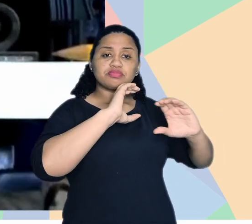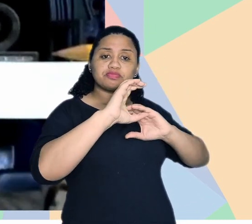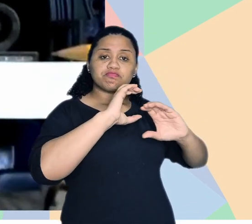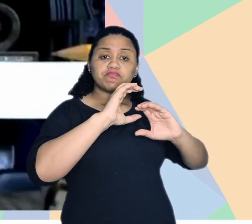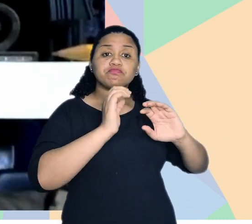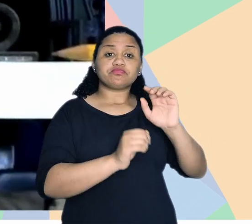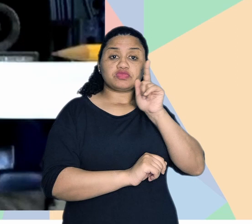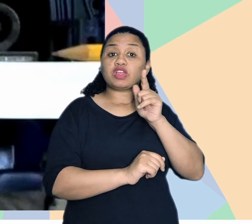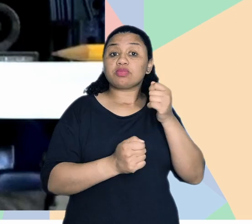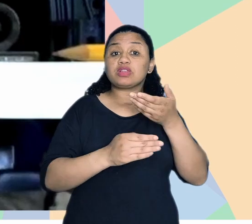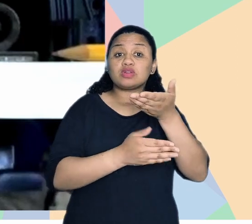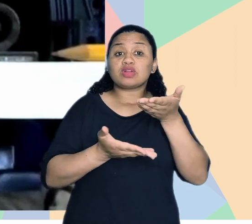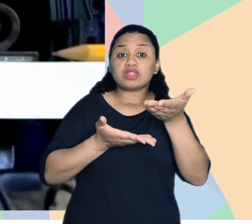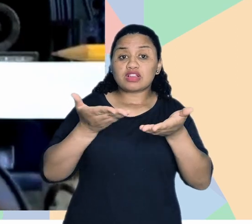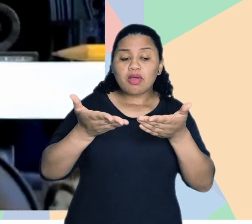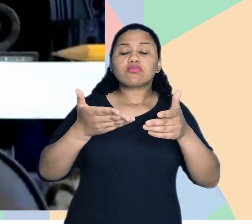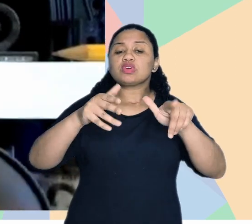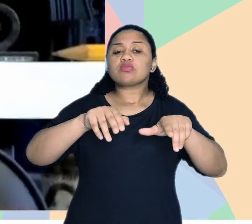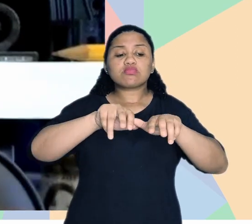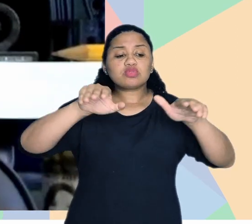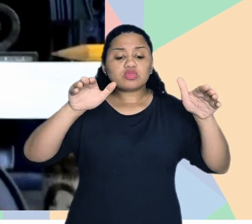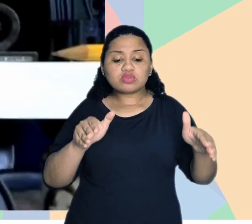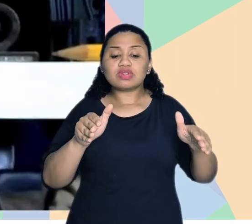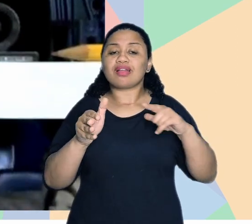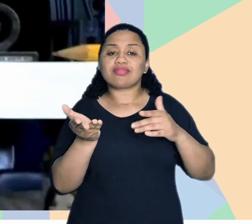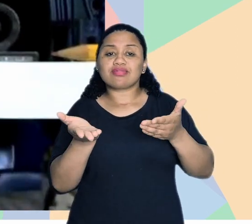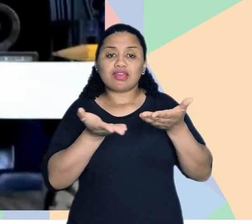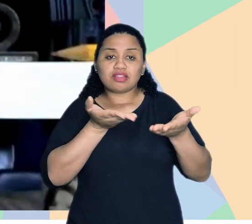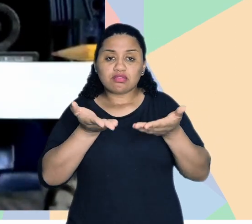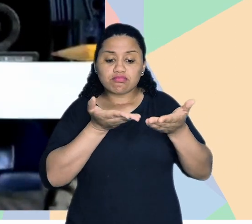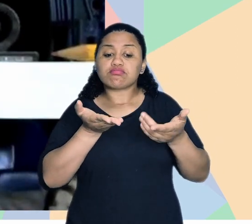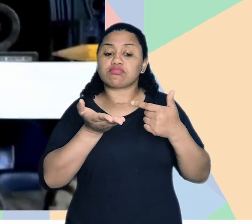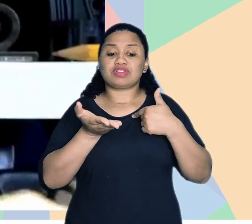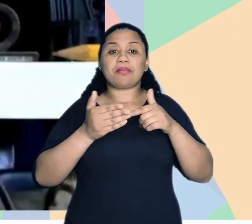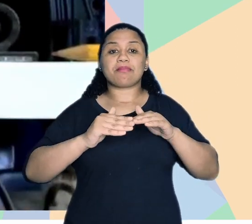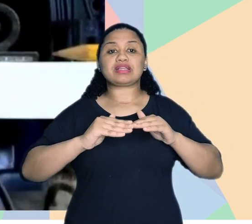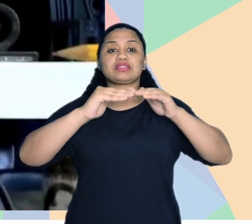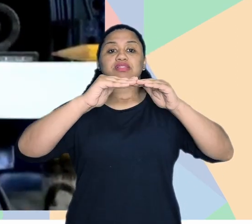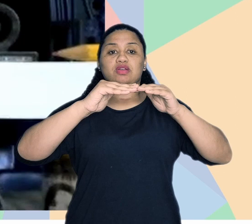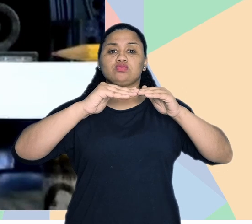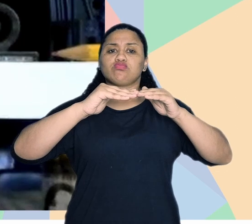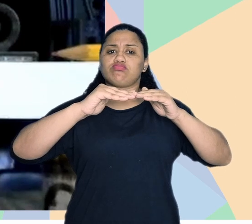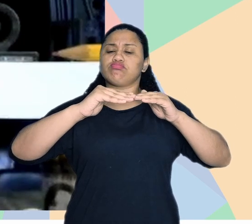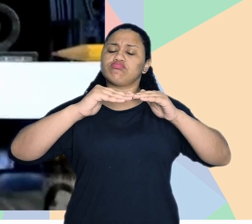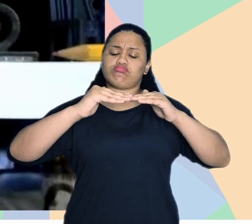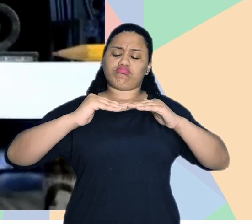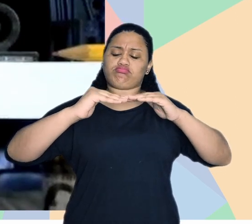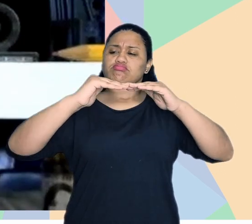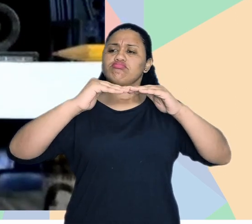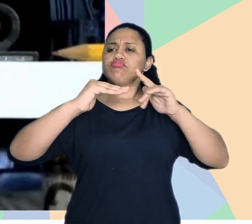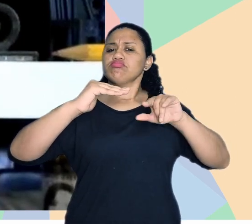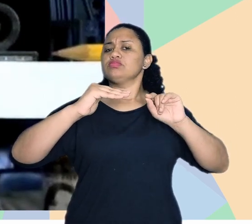preciso de um atendimento, né? Então, balcões, de modo geral, de atendimento, Geralmente, eles são mais altos, né? Uma altura,